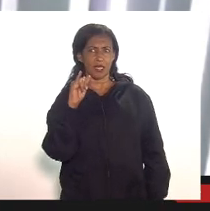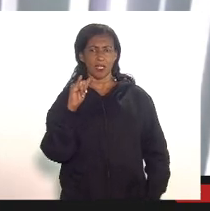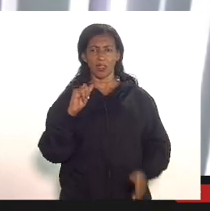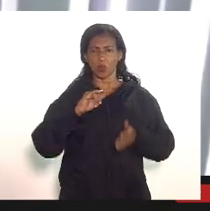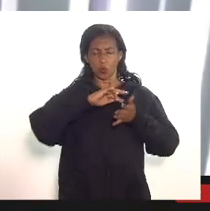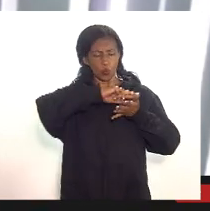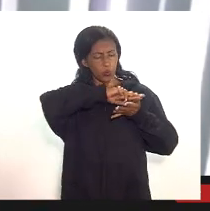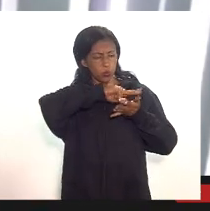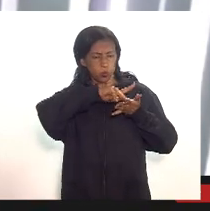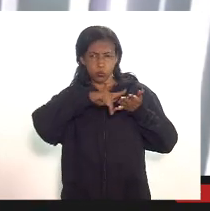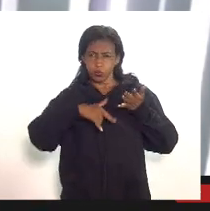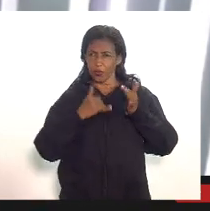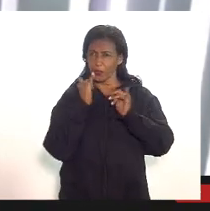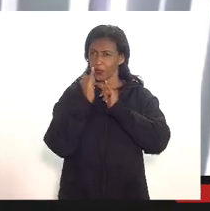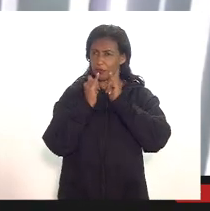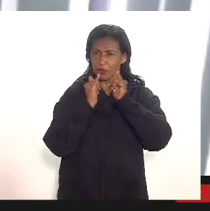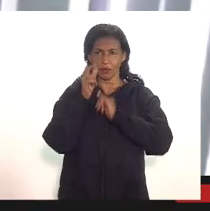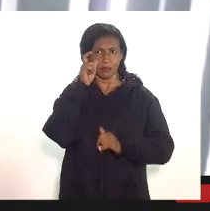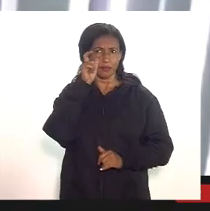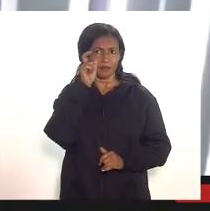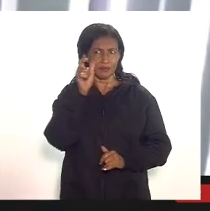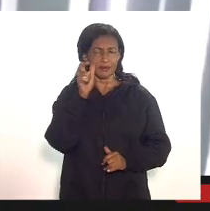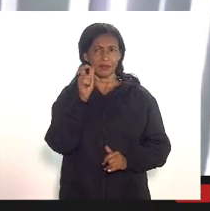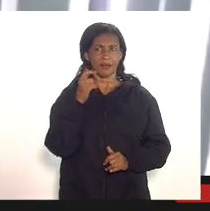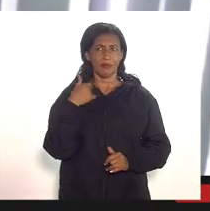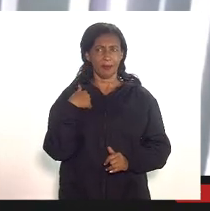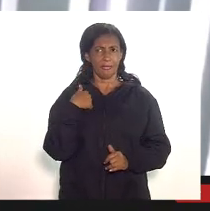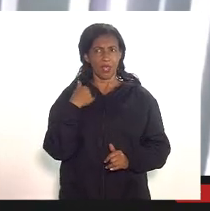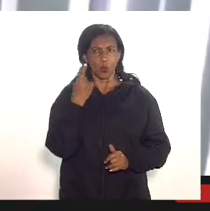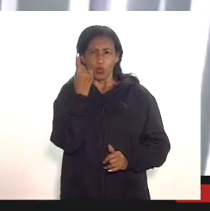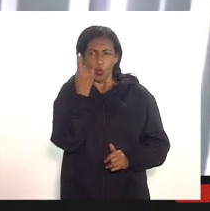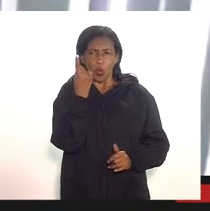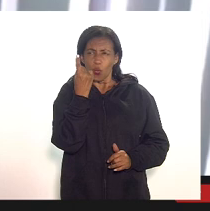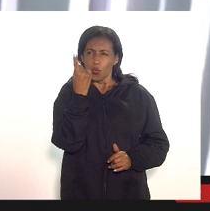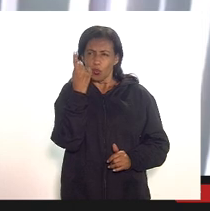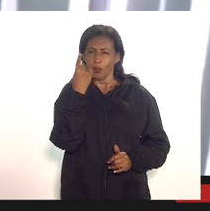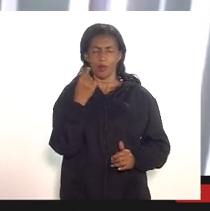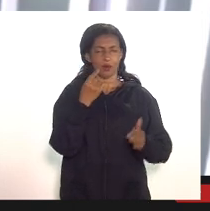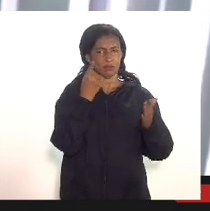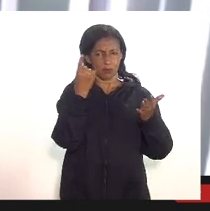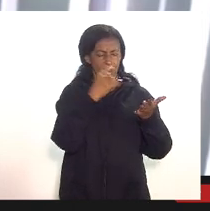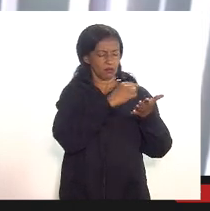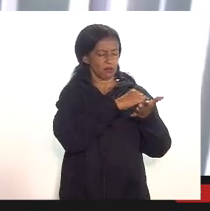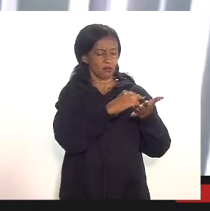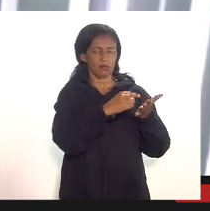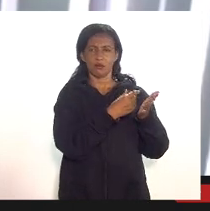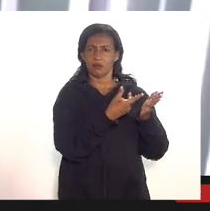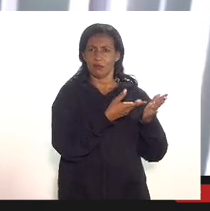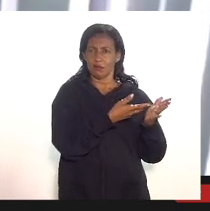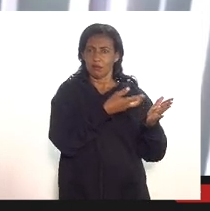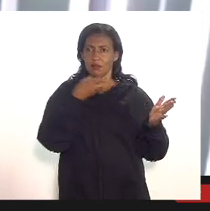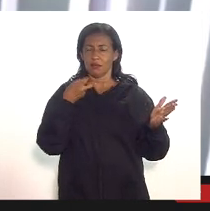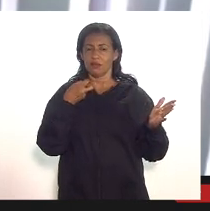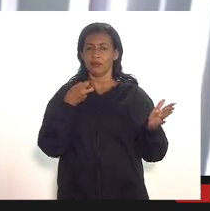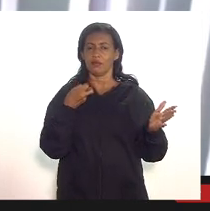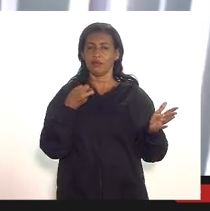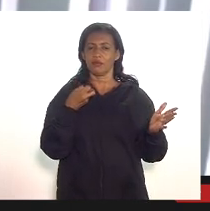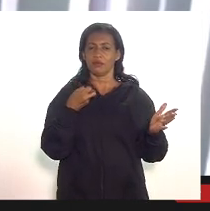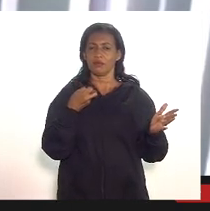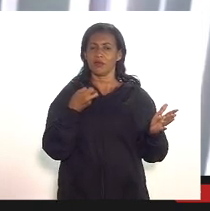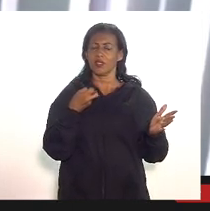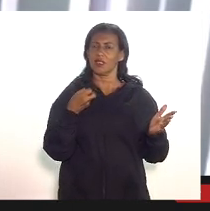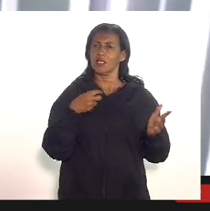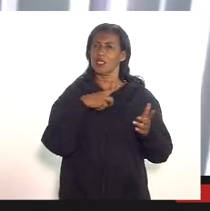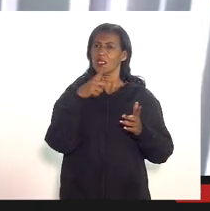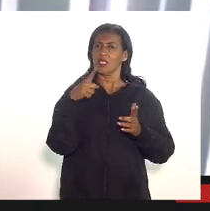elementos muito interessantes eu destacaria e faço apenas essa intervenção deputado Luiz Paulo que entre digamos